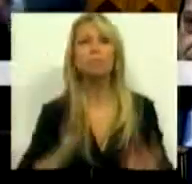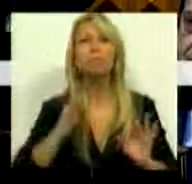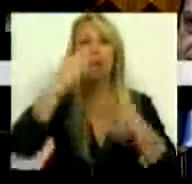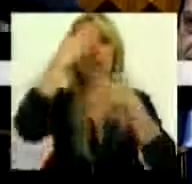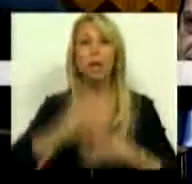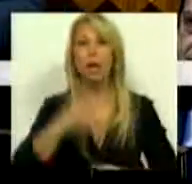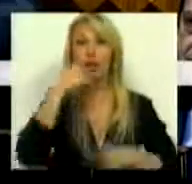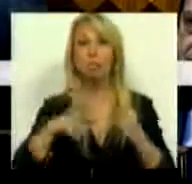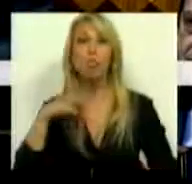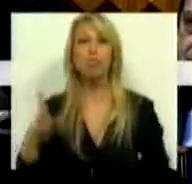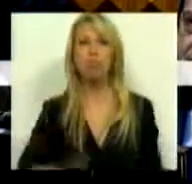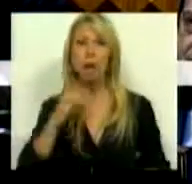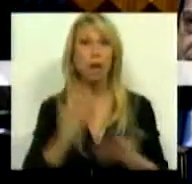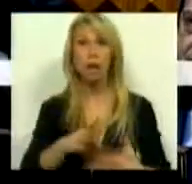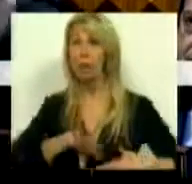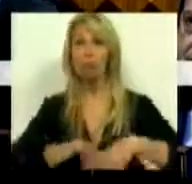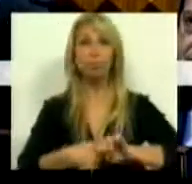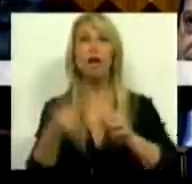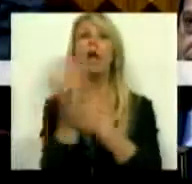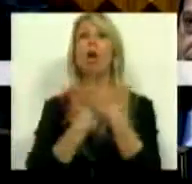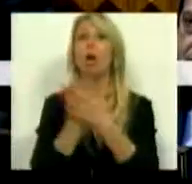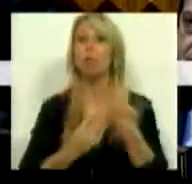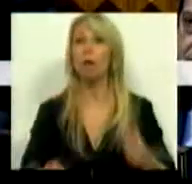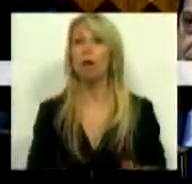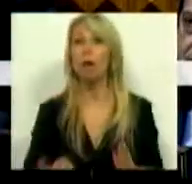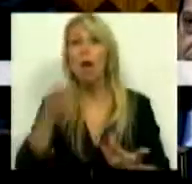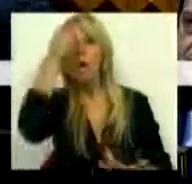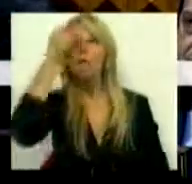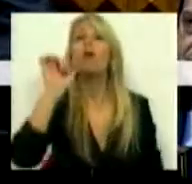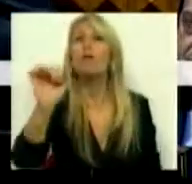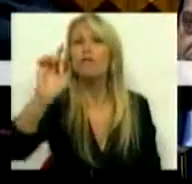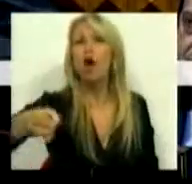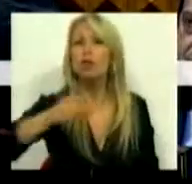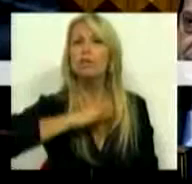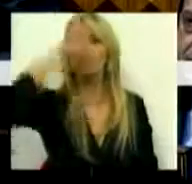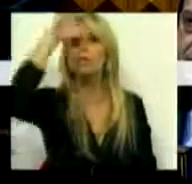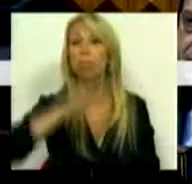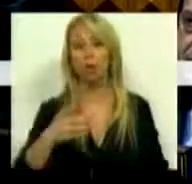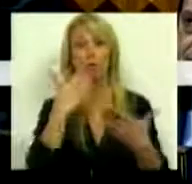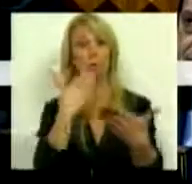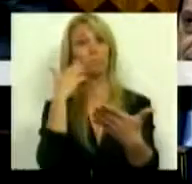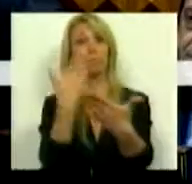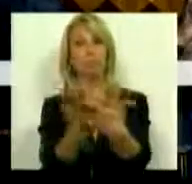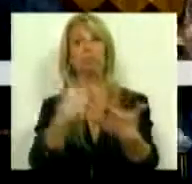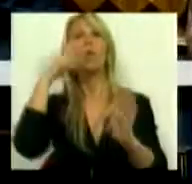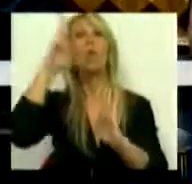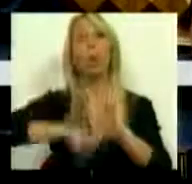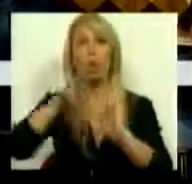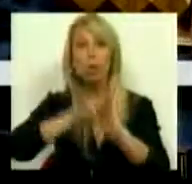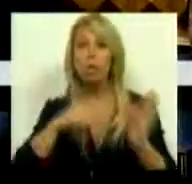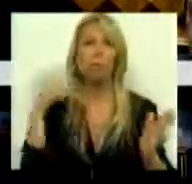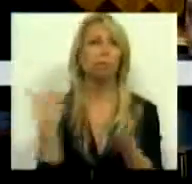que lhe vai dar cabo mais ainda da economia. Que opinião tem o Sr. Ministro perante este relatório? Como digo, é uma